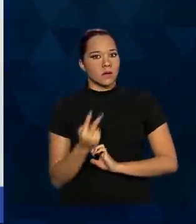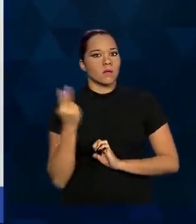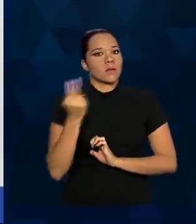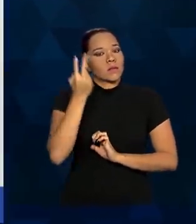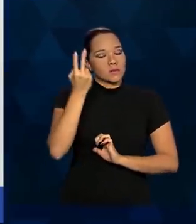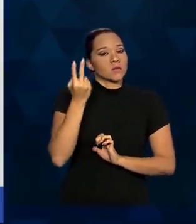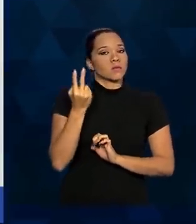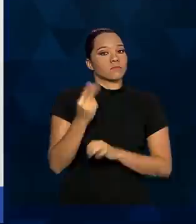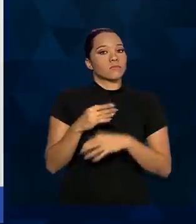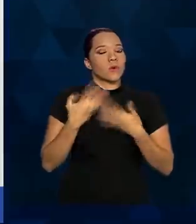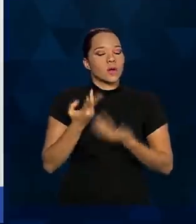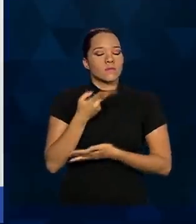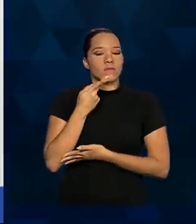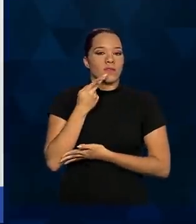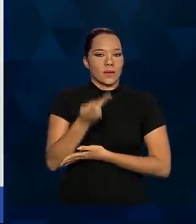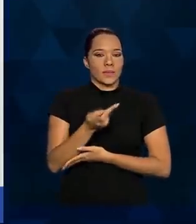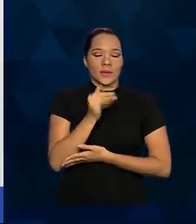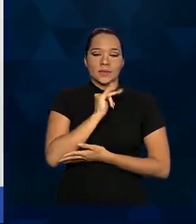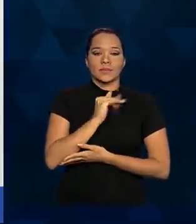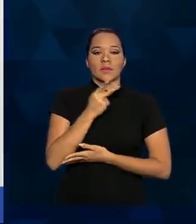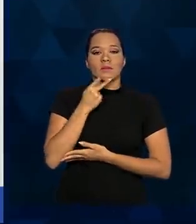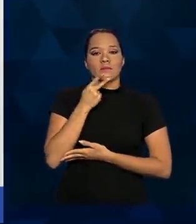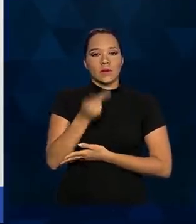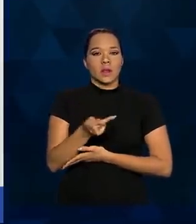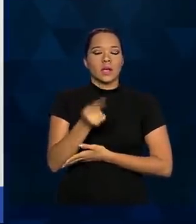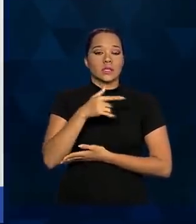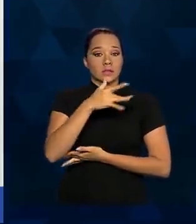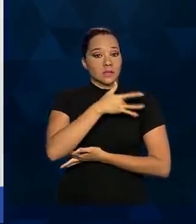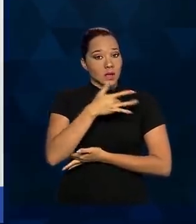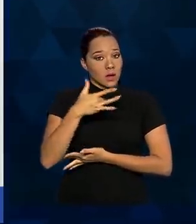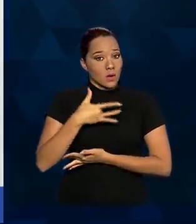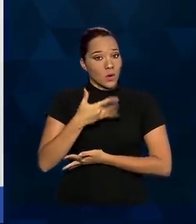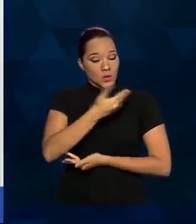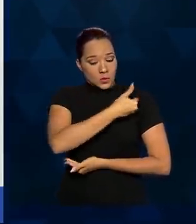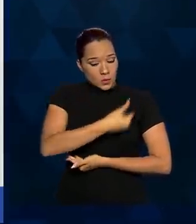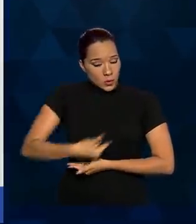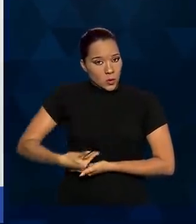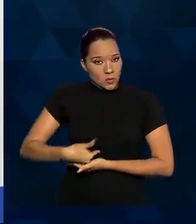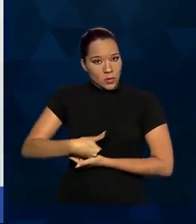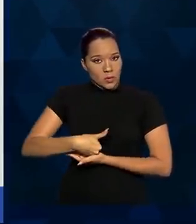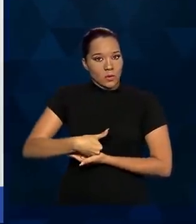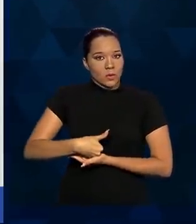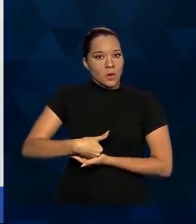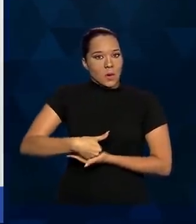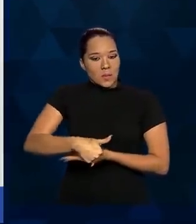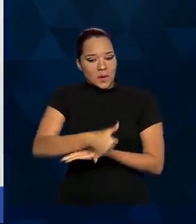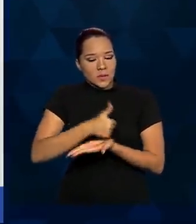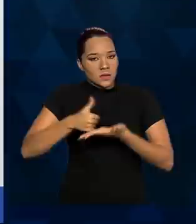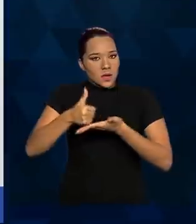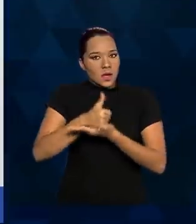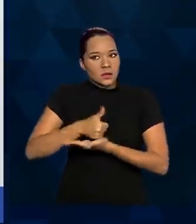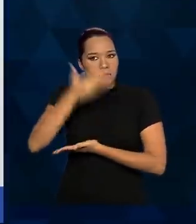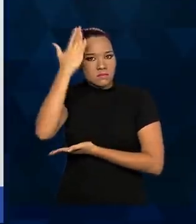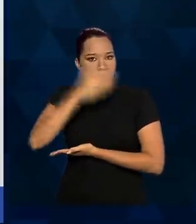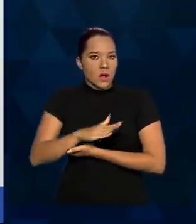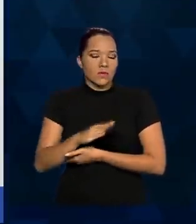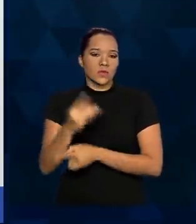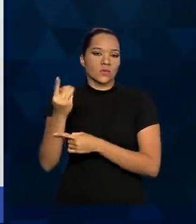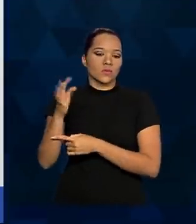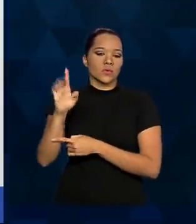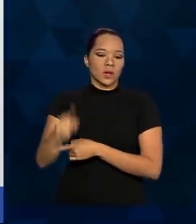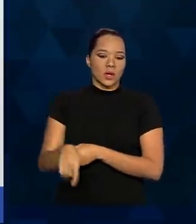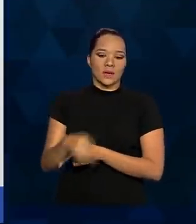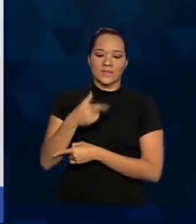Próximo. Quando a gente vai falar de saúde pública baseada em evidências, uma das grandes referências é o